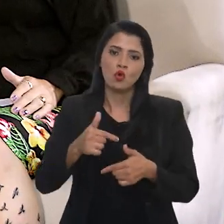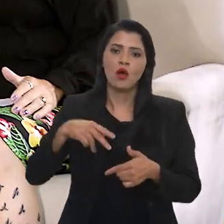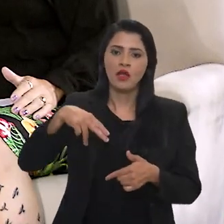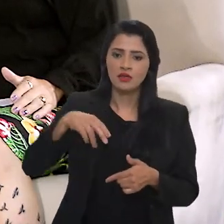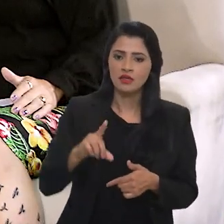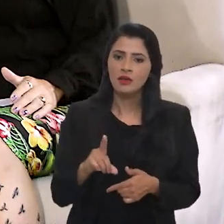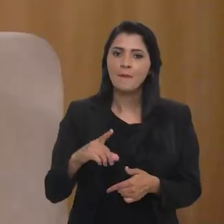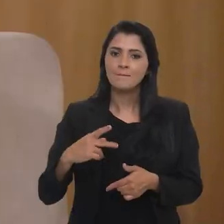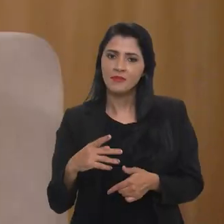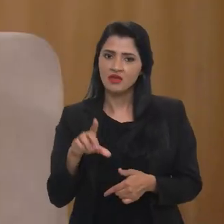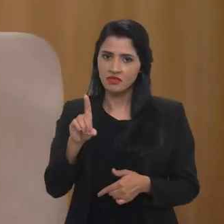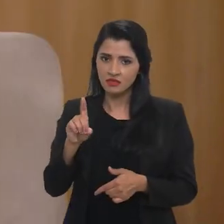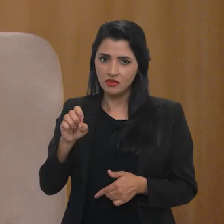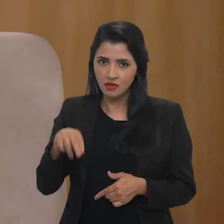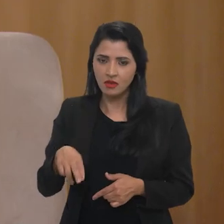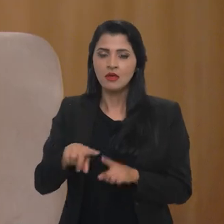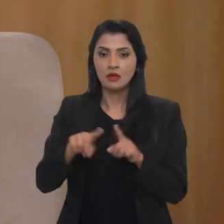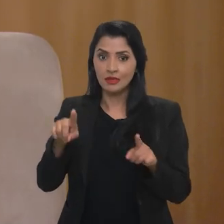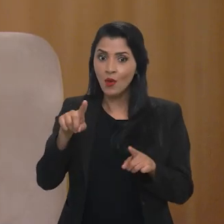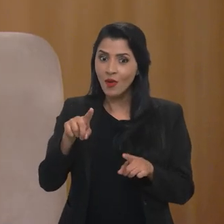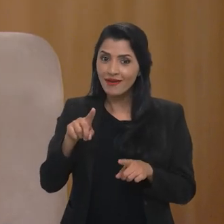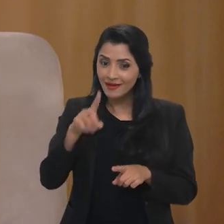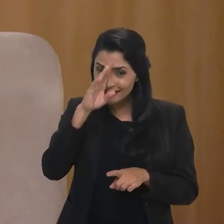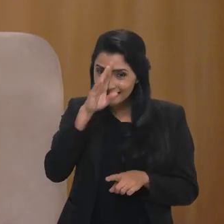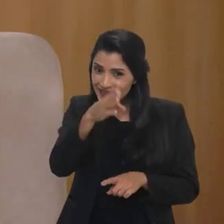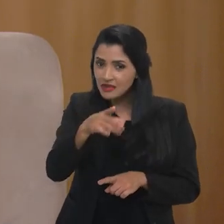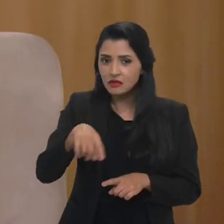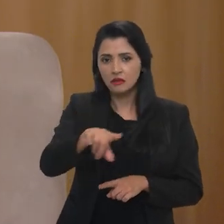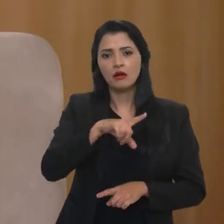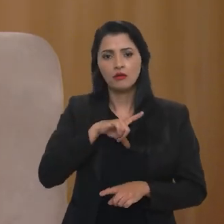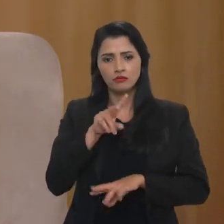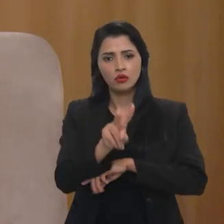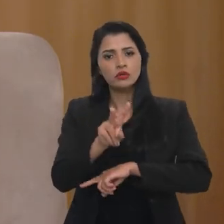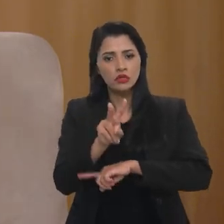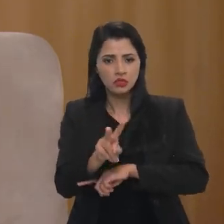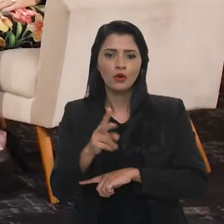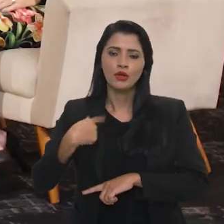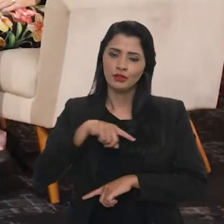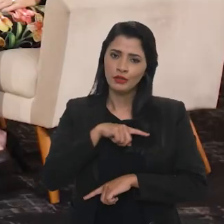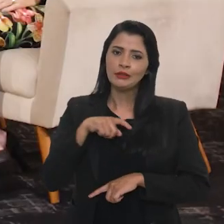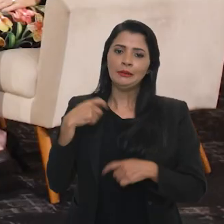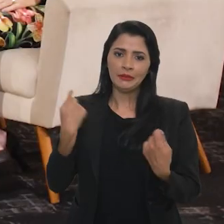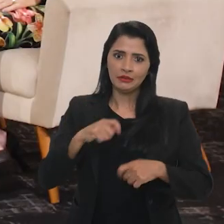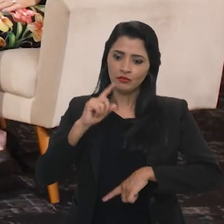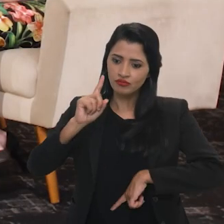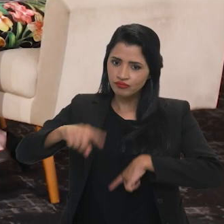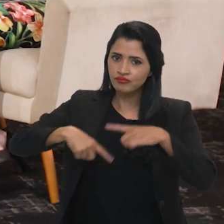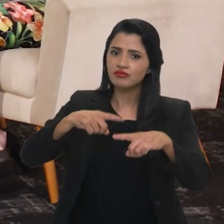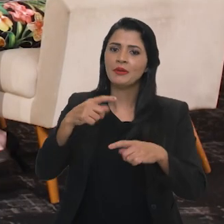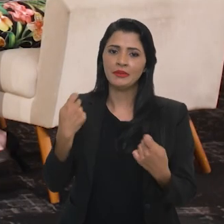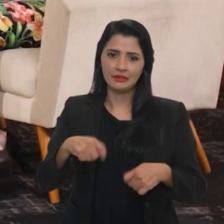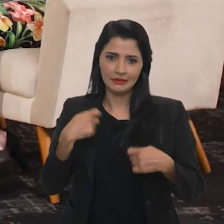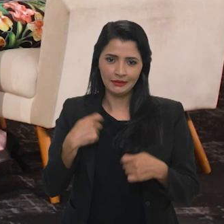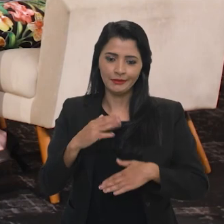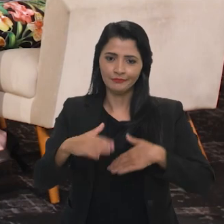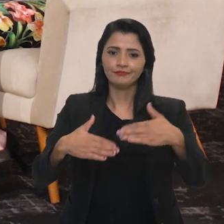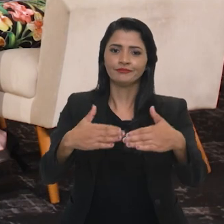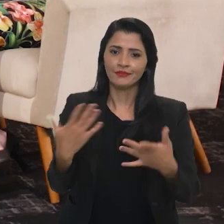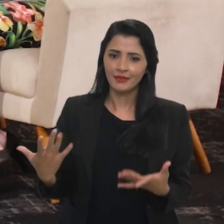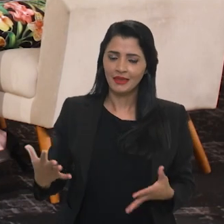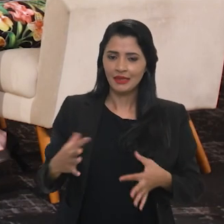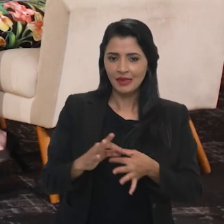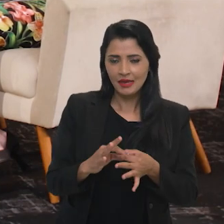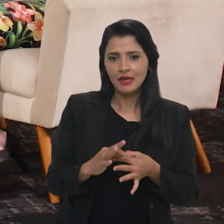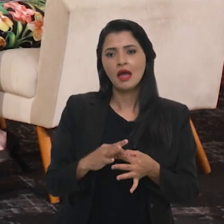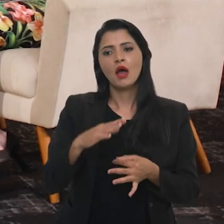também com a NPD. Então, é uma parte central a proteção de dados e a gente, enfim, precisa avançar bastante. Integrar, né? Integrando